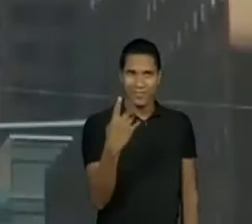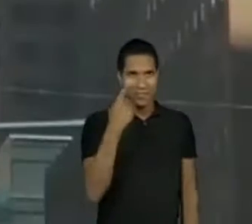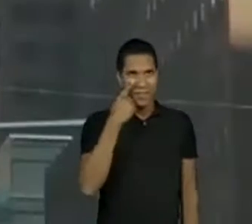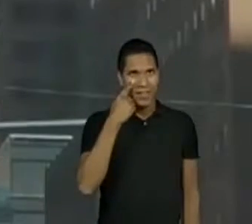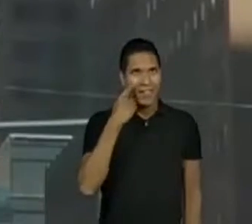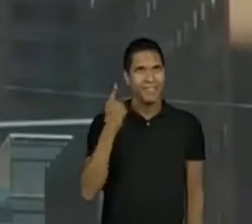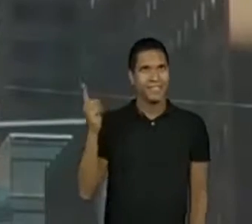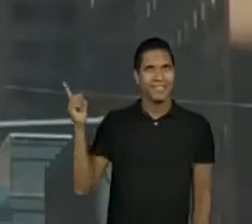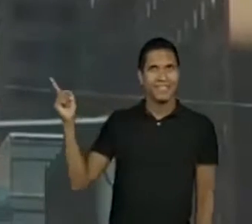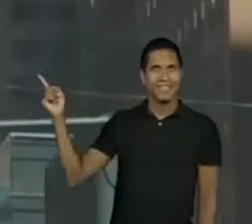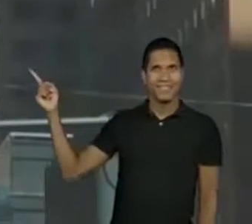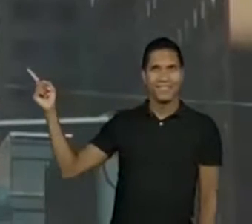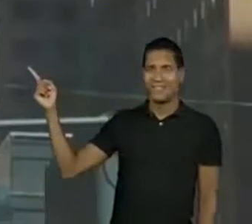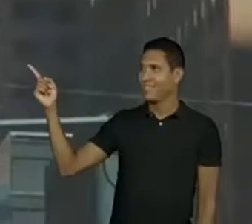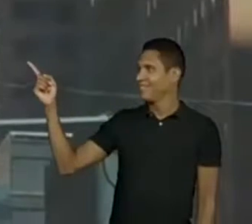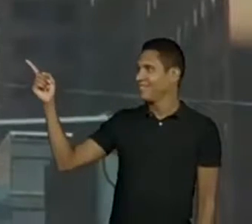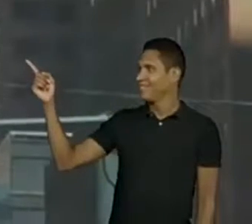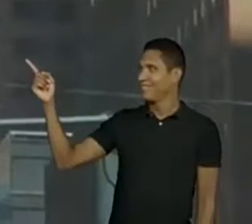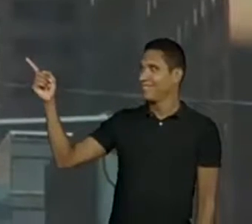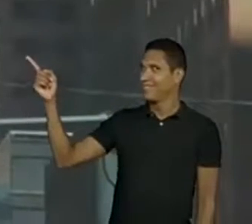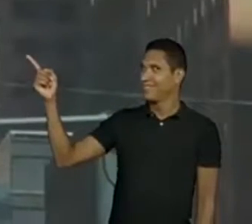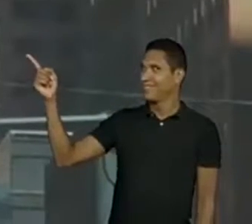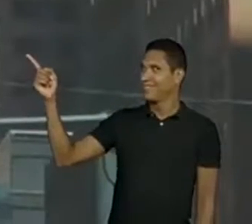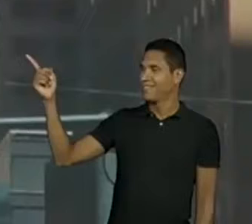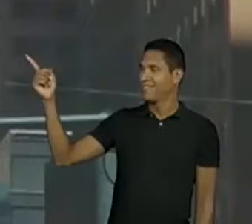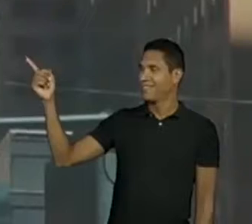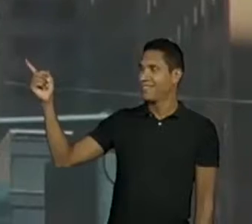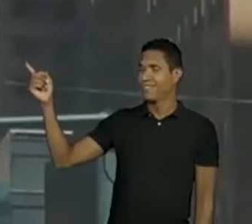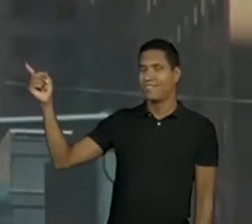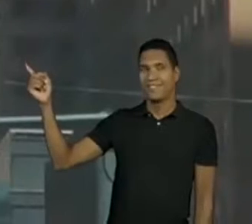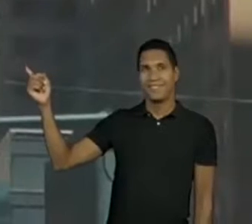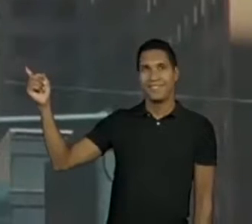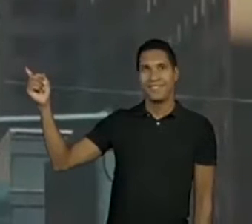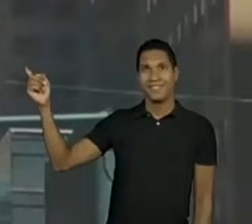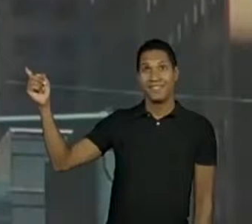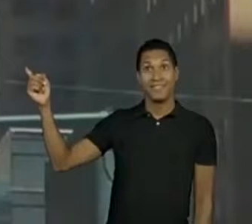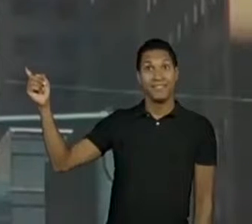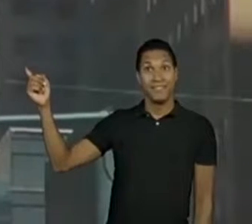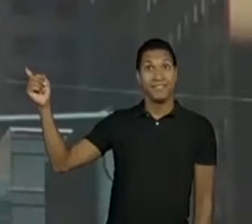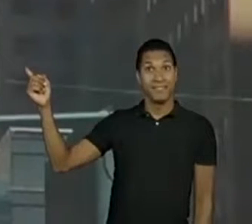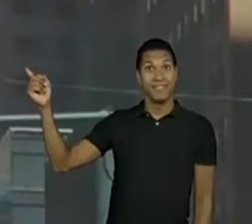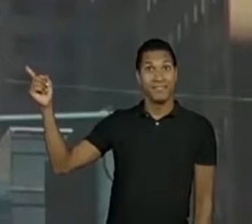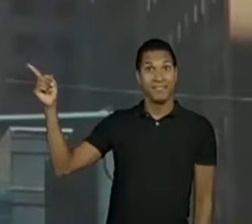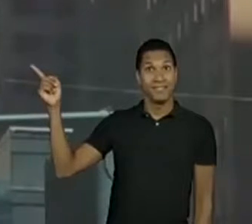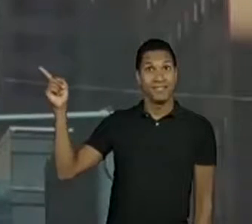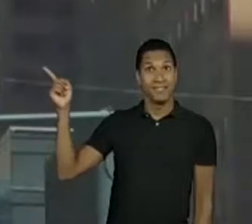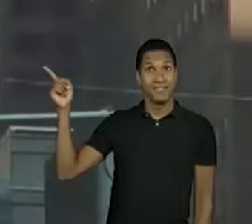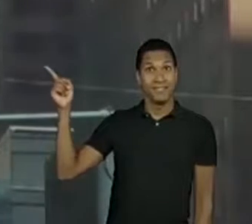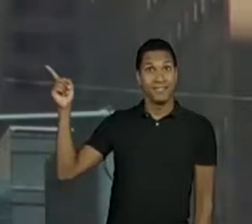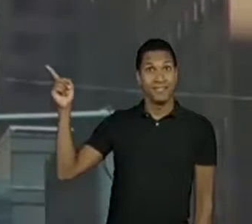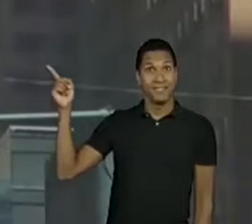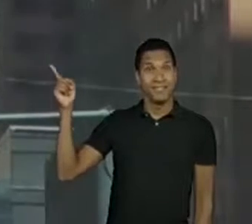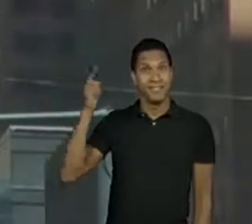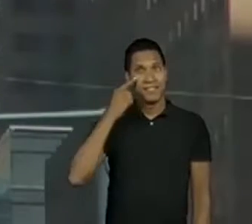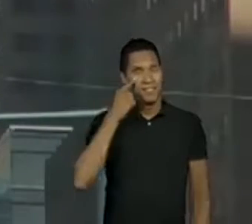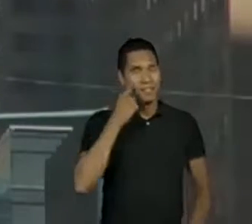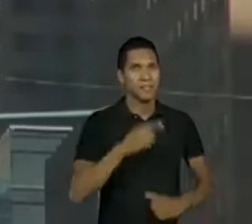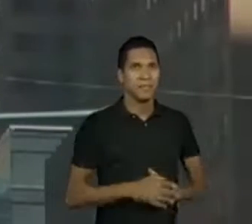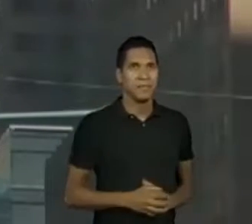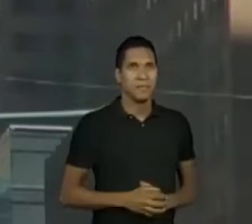Então, vamos estimar o horário registrado no relógio da foto mostrada abaixo.